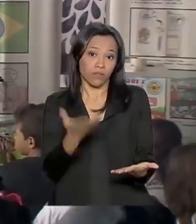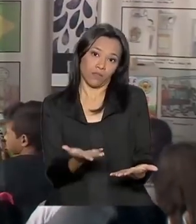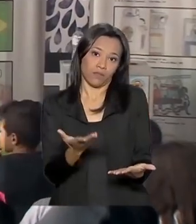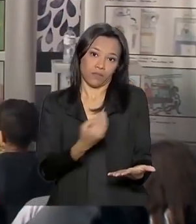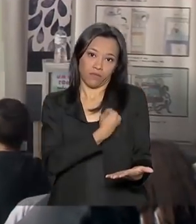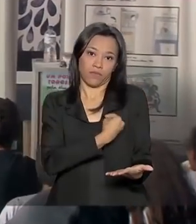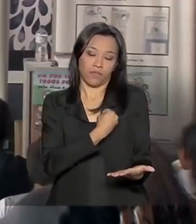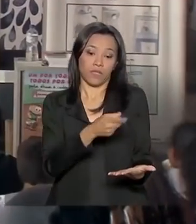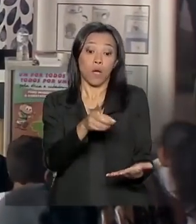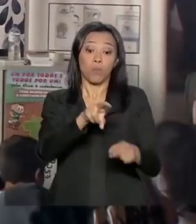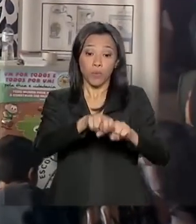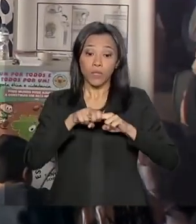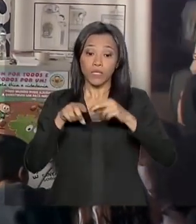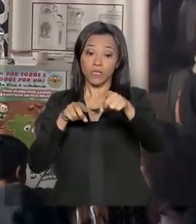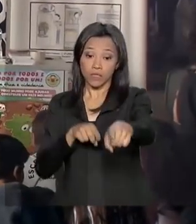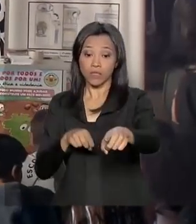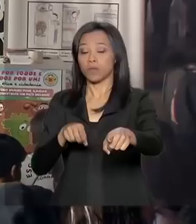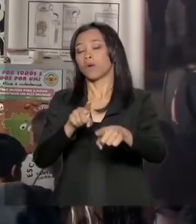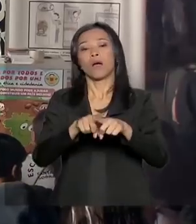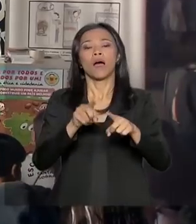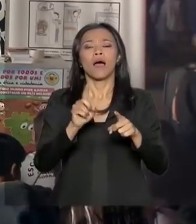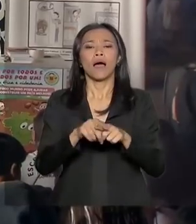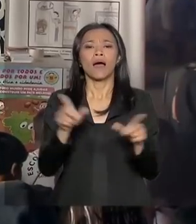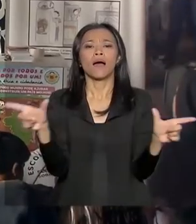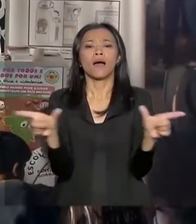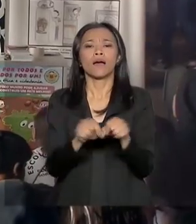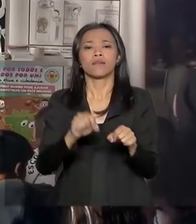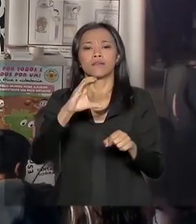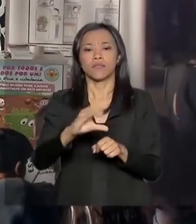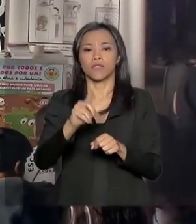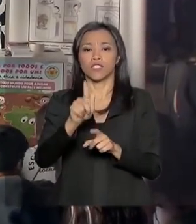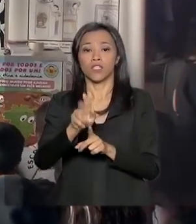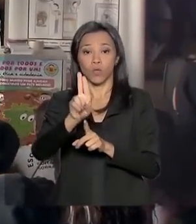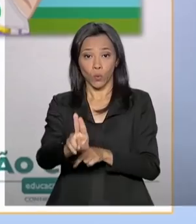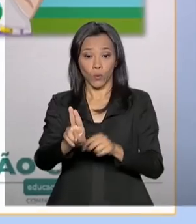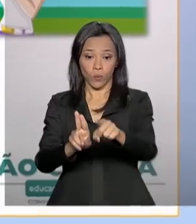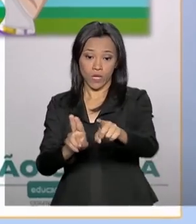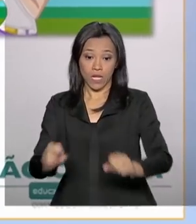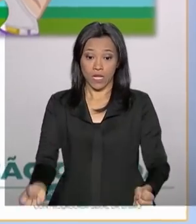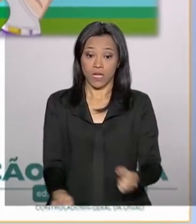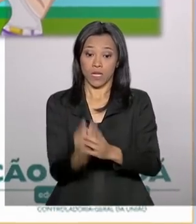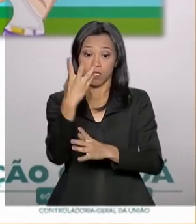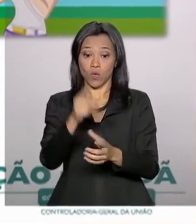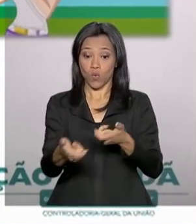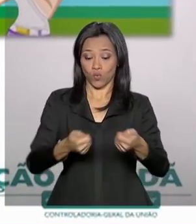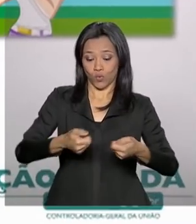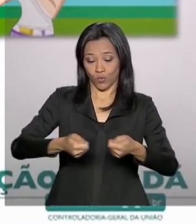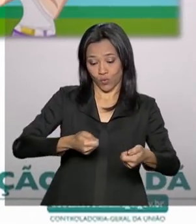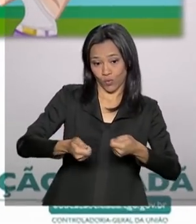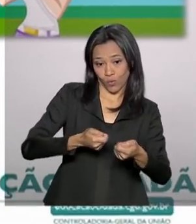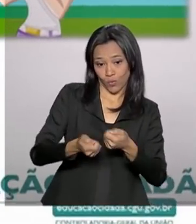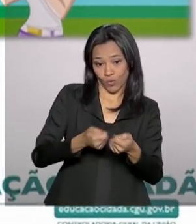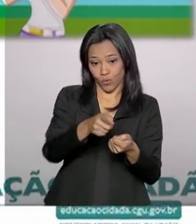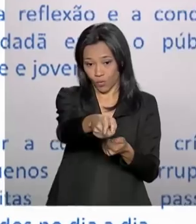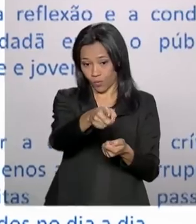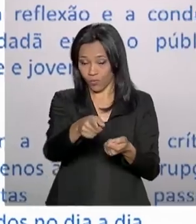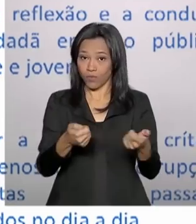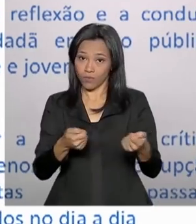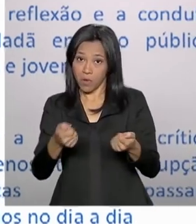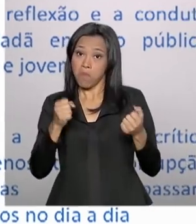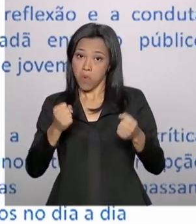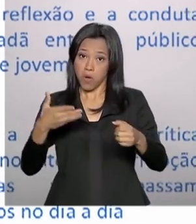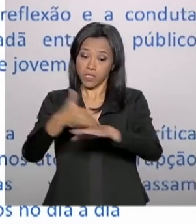Geral da União lançou o Game da Cidadania na Feira do Livro em Brasília. O jogo pode ser acessado pelos jovens na